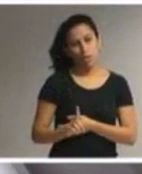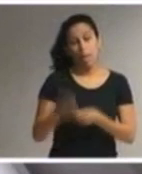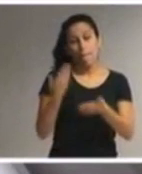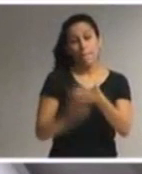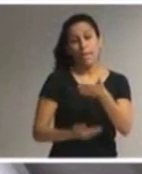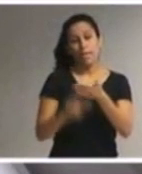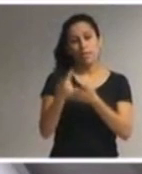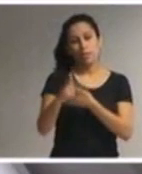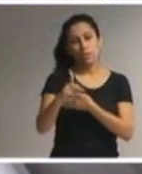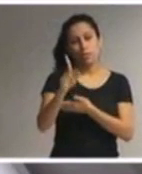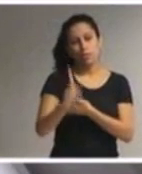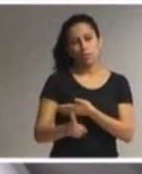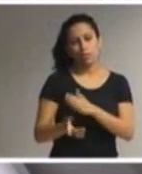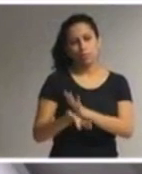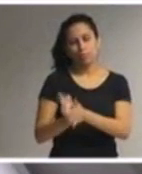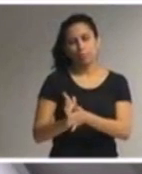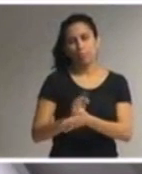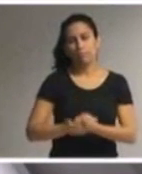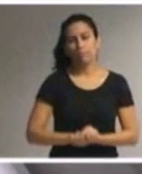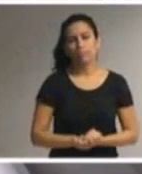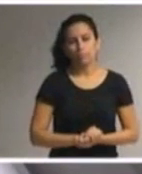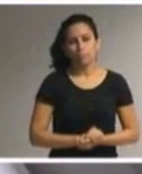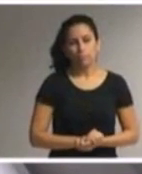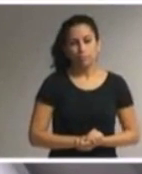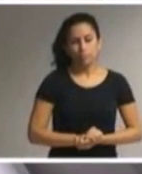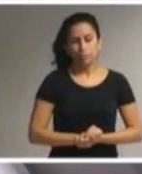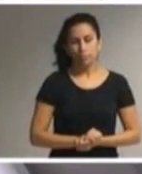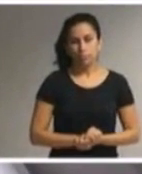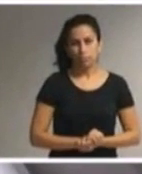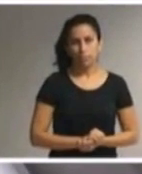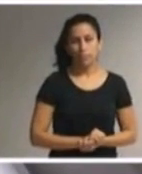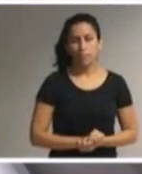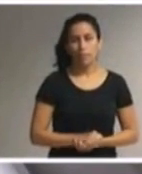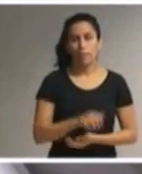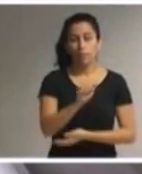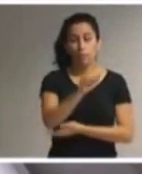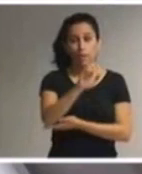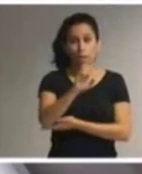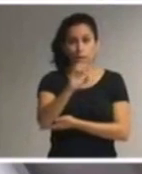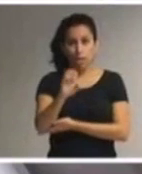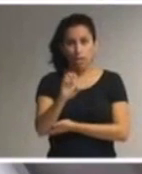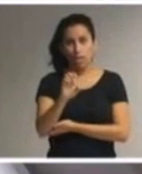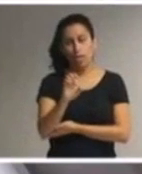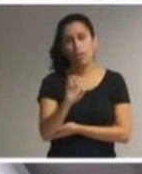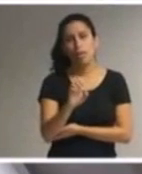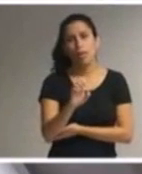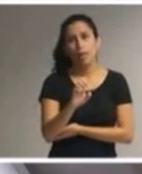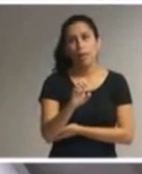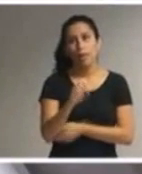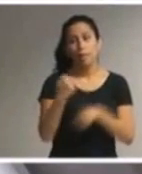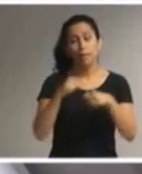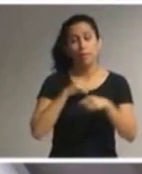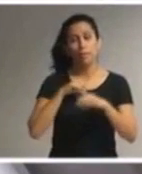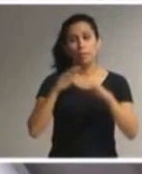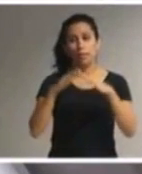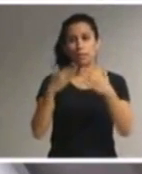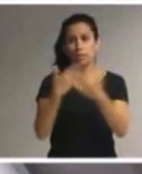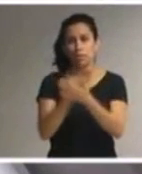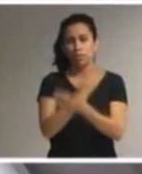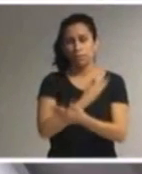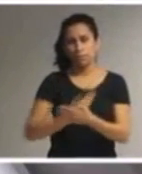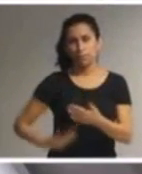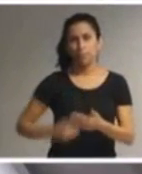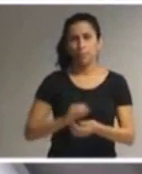há tempos, como o atendimento educacional especializado deve ser prestado por escolas da rede pública. Ele o fez por meio do